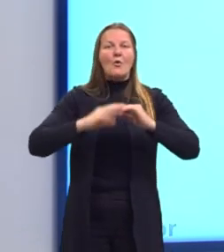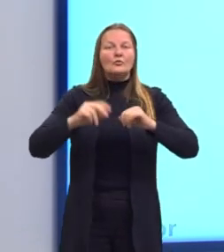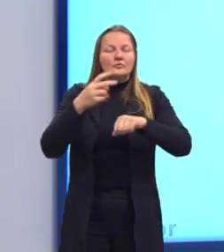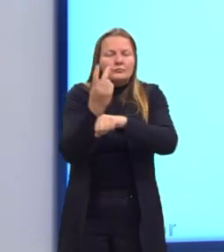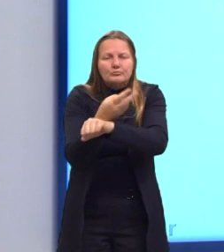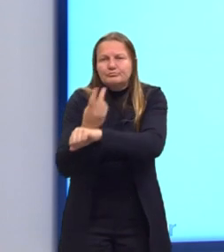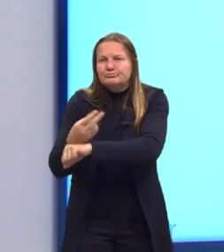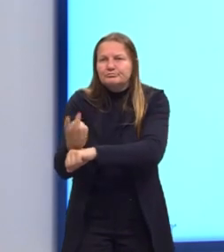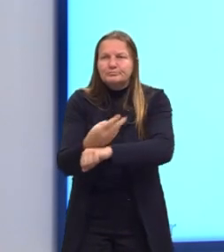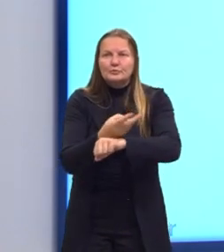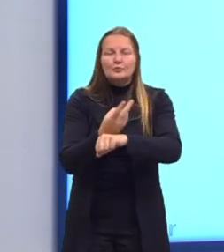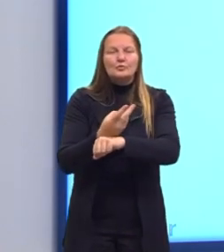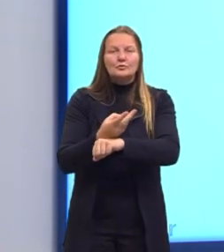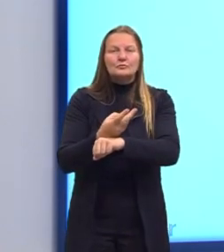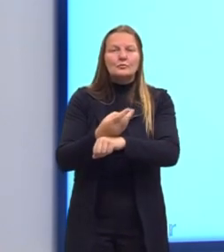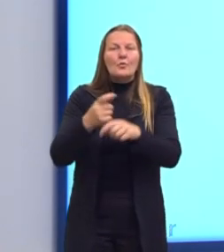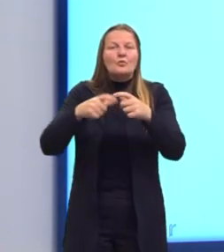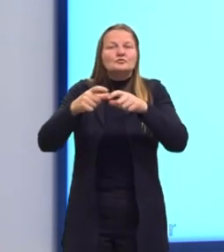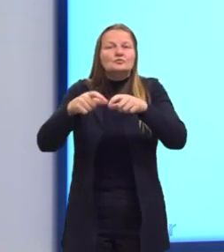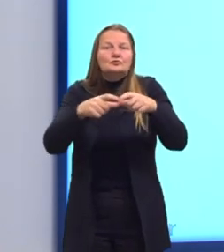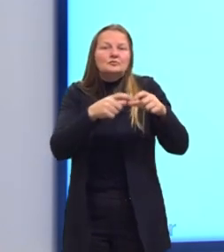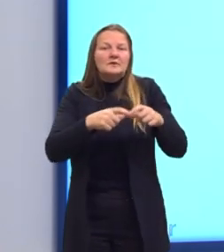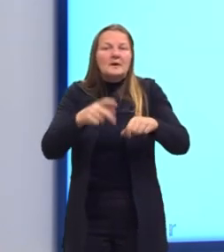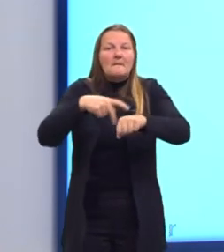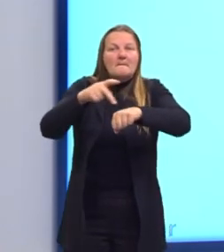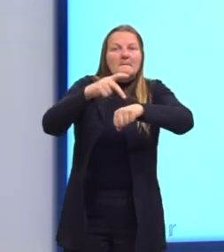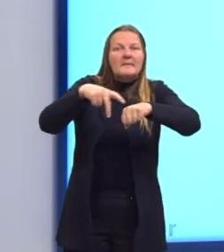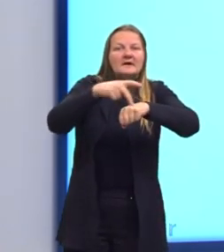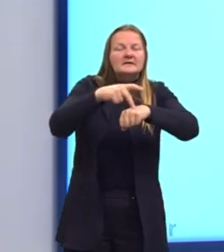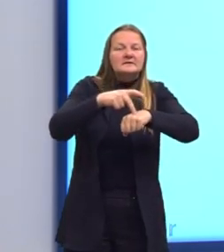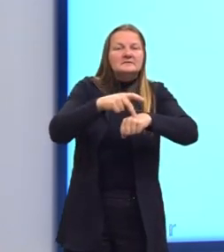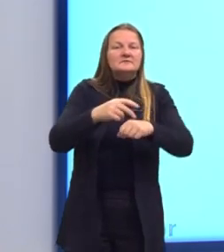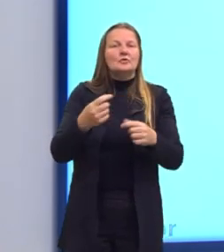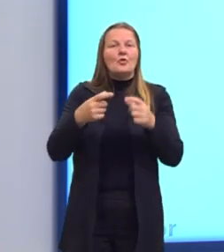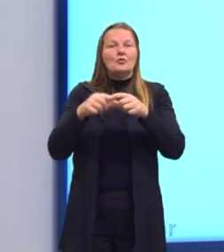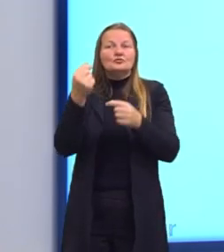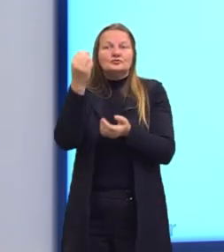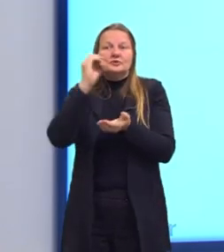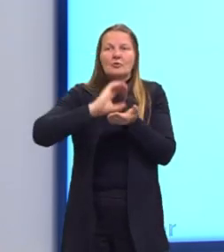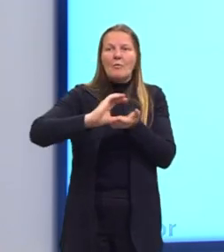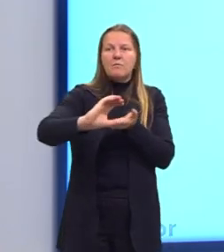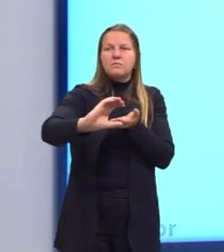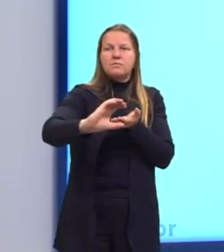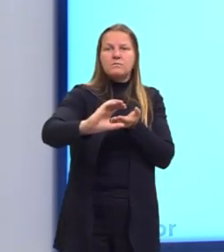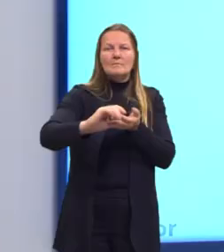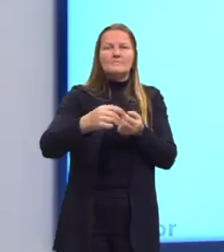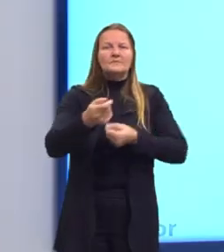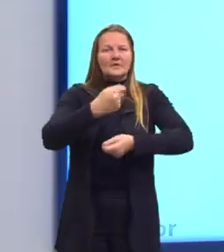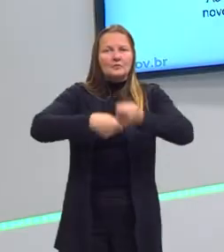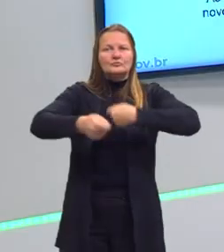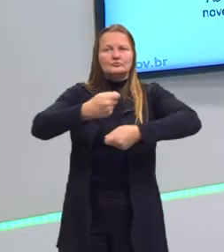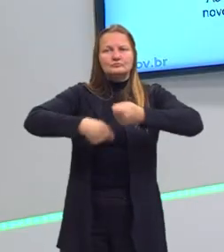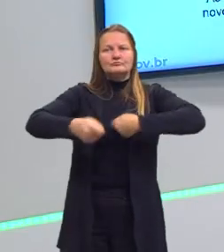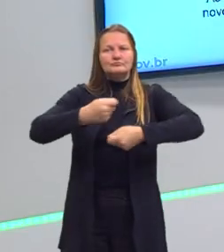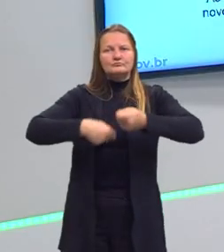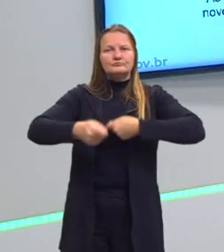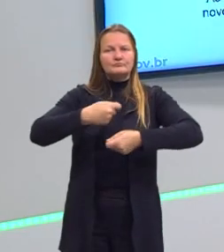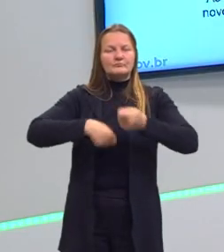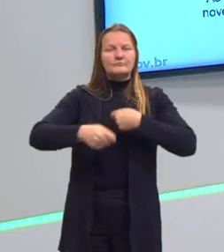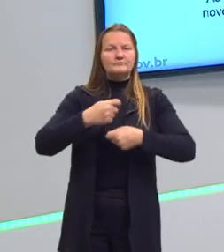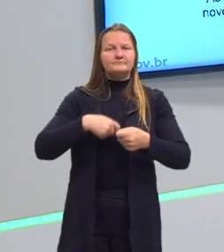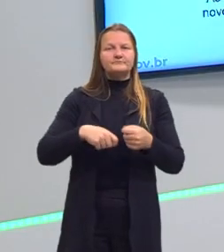onde se torna mais rentável. E é muito mais rentável aplicar esse dinheiro e ficar girando com esse dinheiro, às vezes, do que